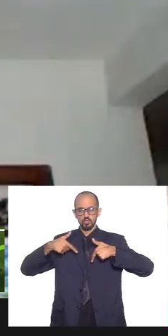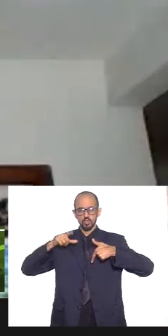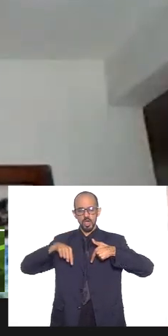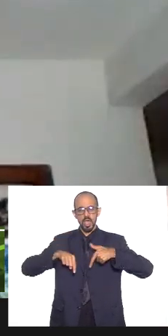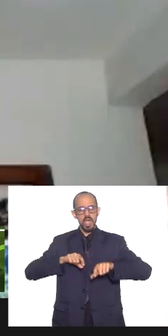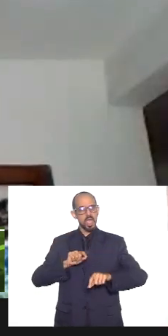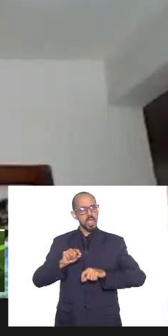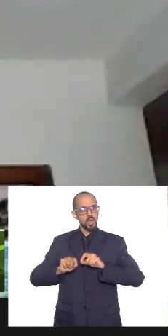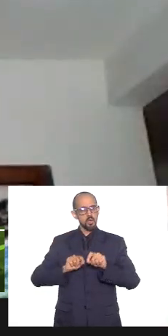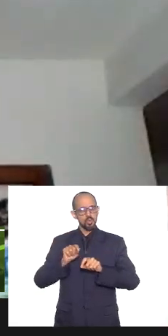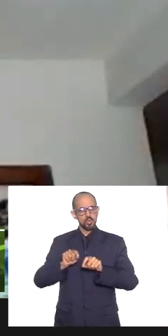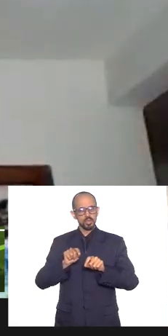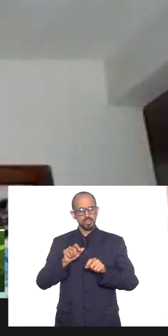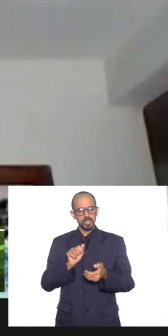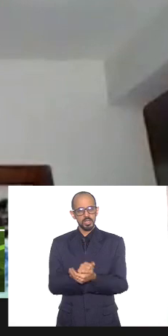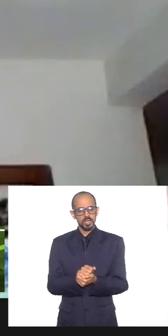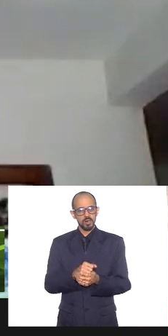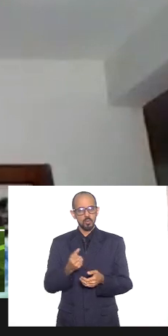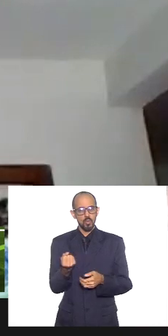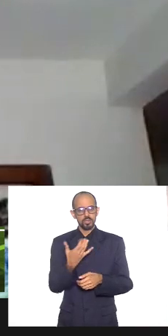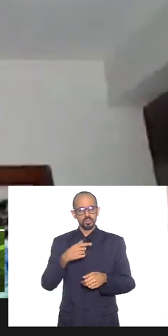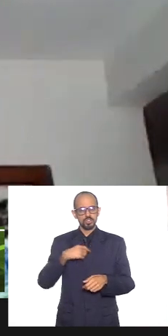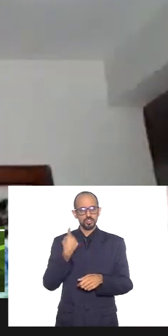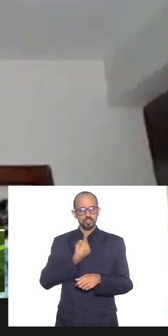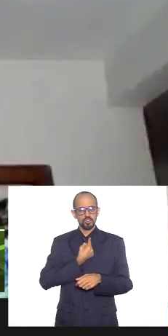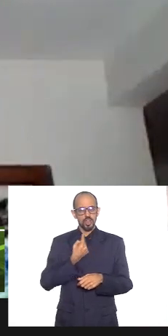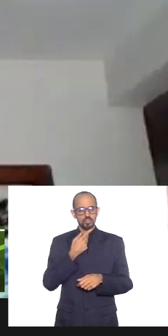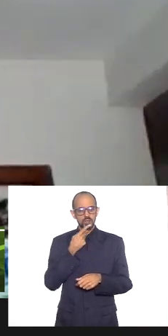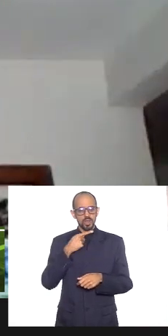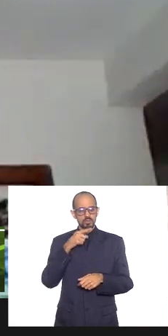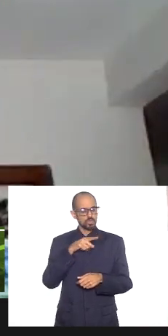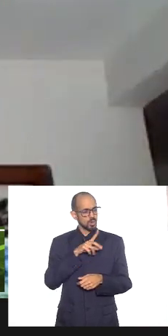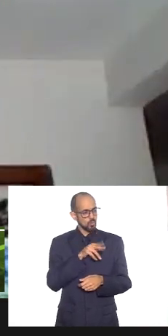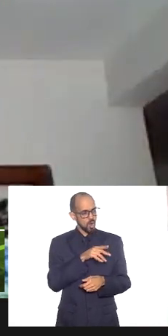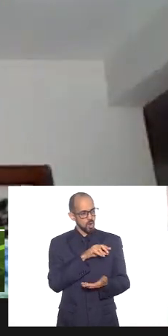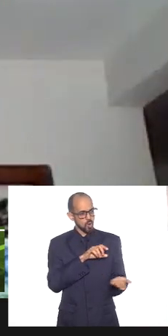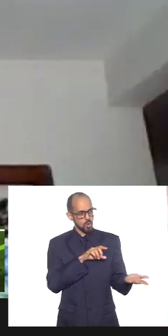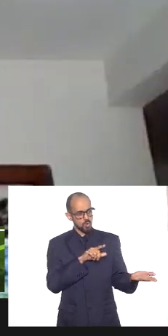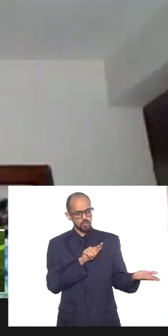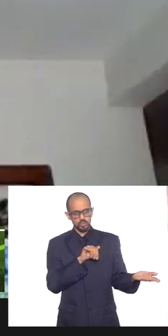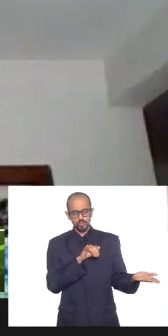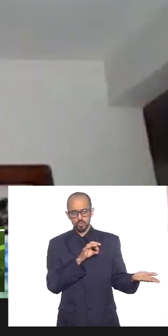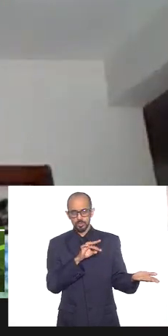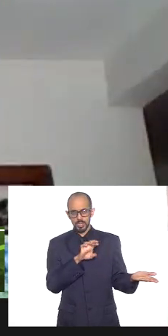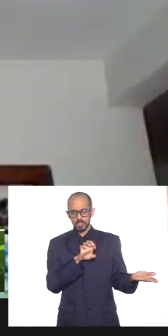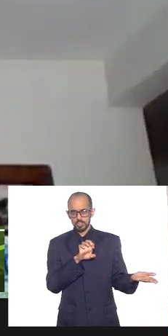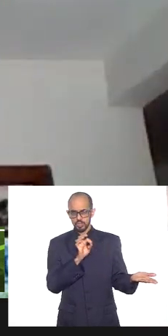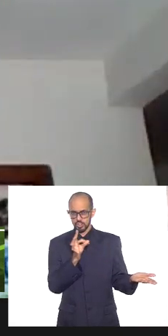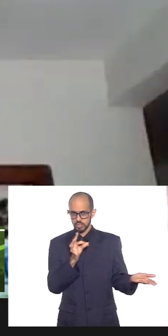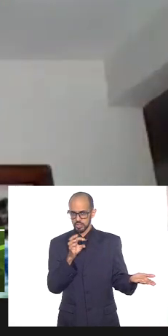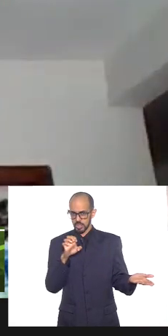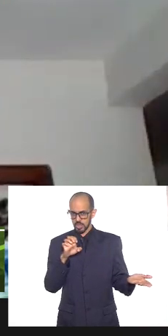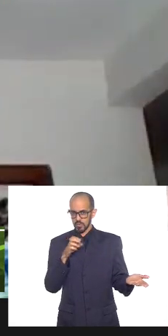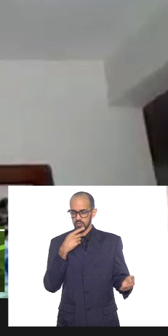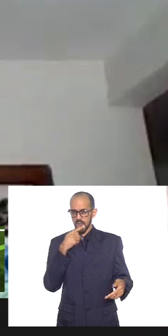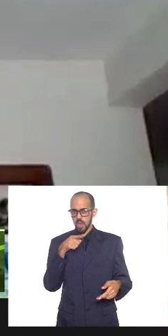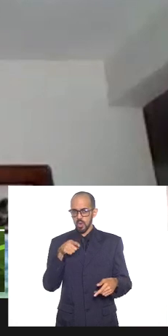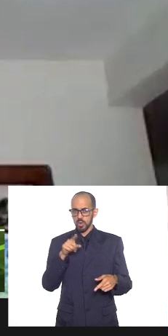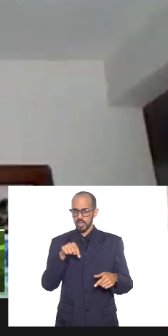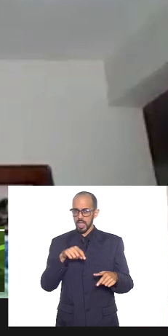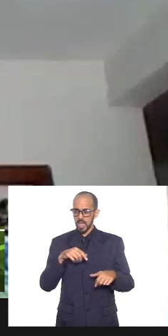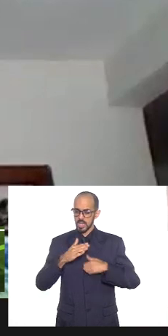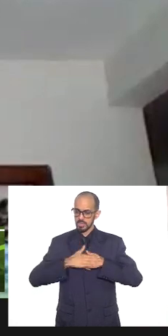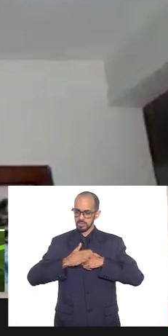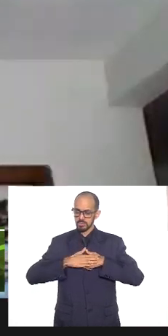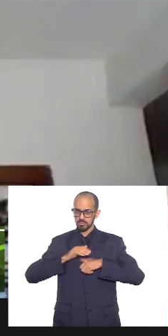isso quando a gente fala doutor Gilbert falou muito bem sobre se mudar as